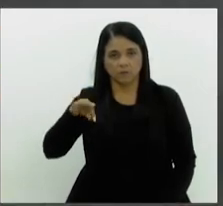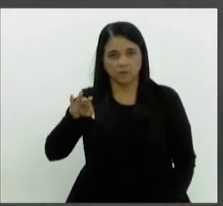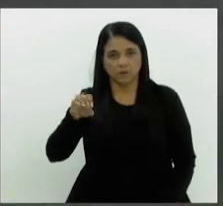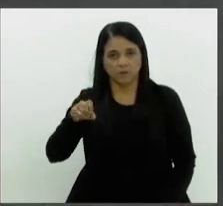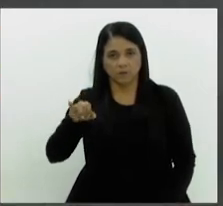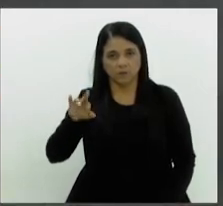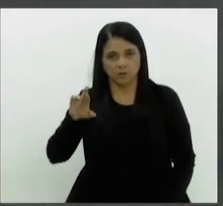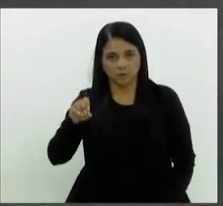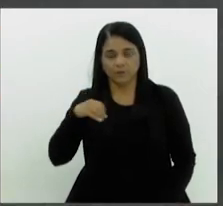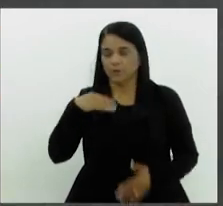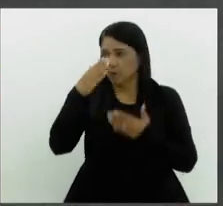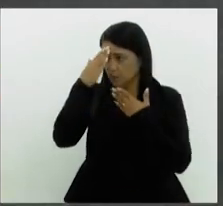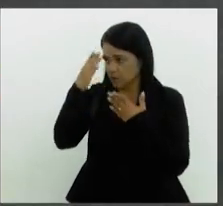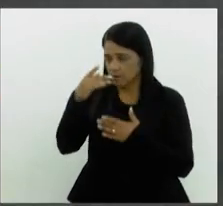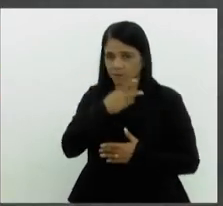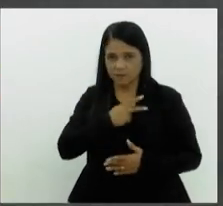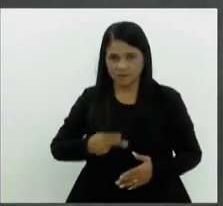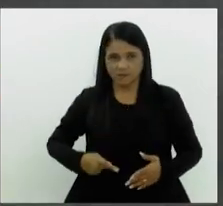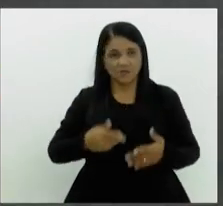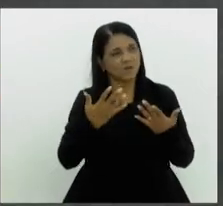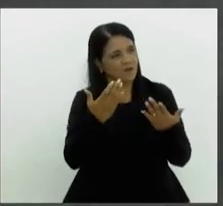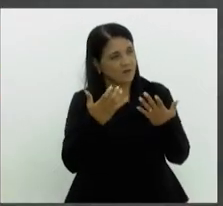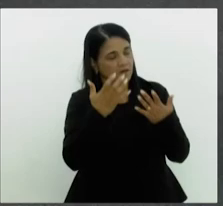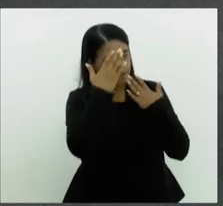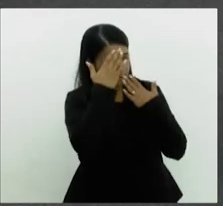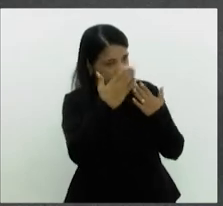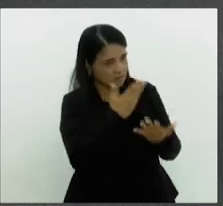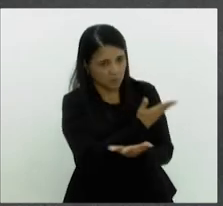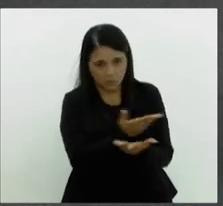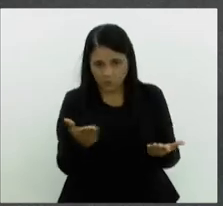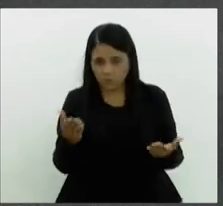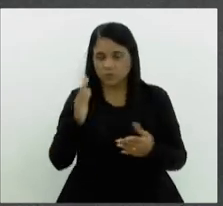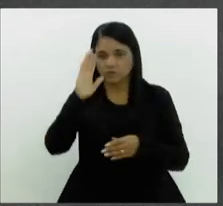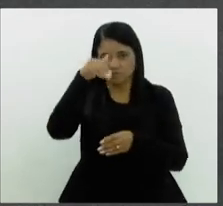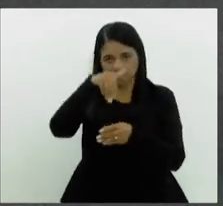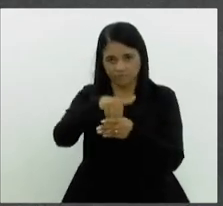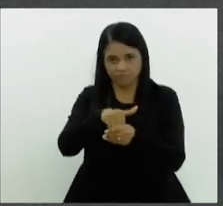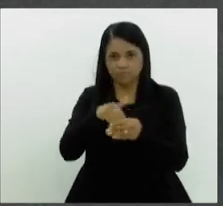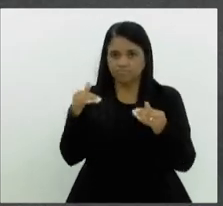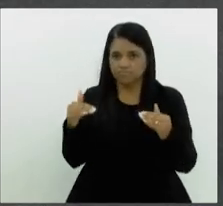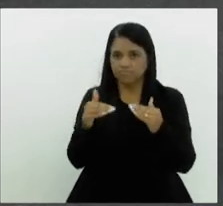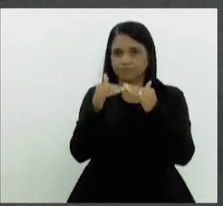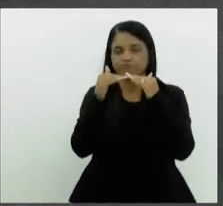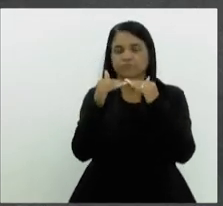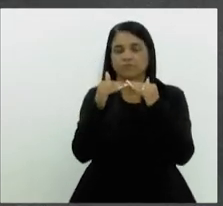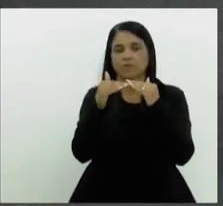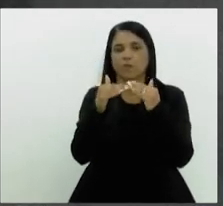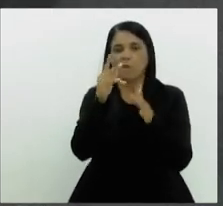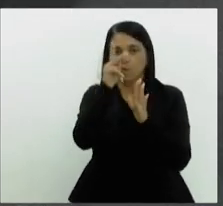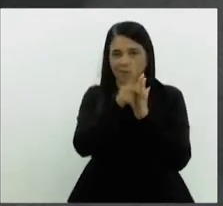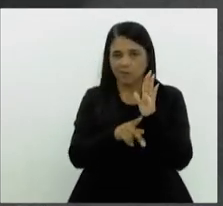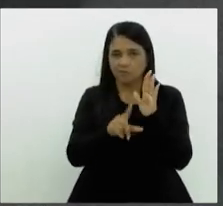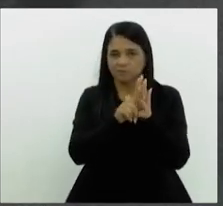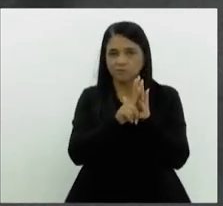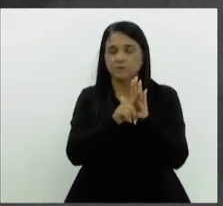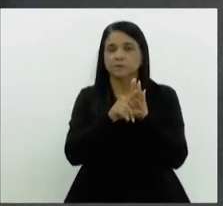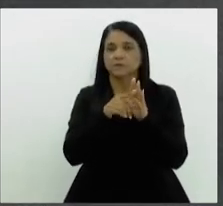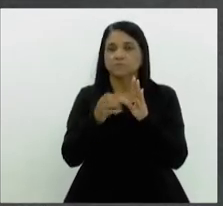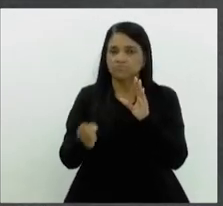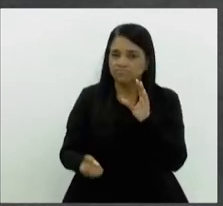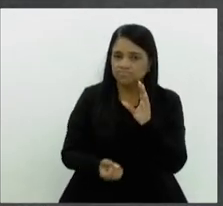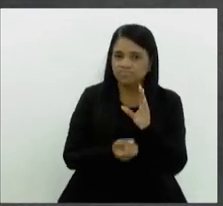Queria agradecer a todos que votaram favoráveis a esse projeto. Essa é mais uma produção